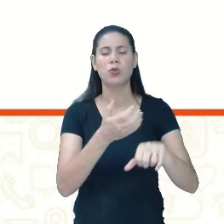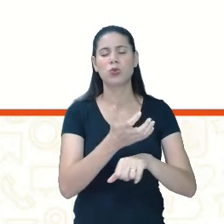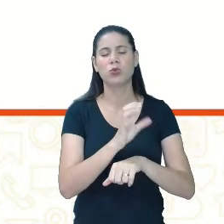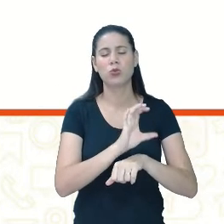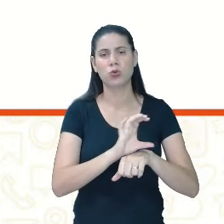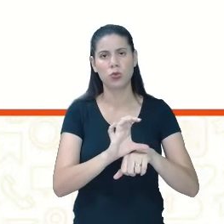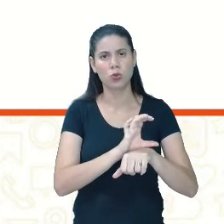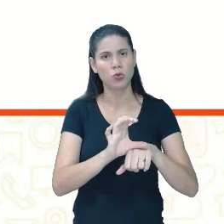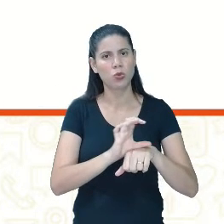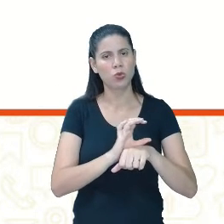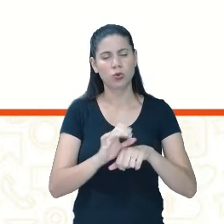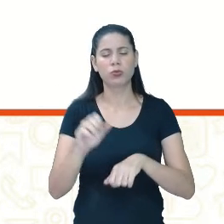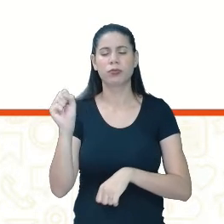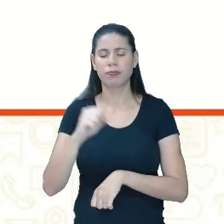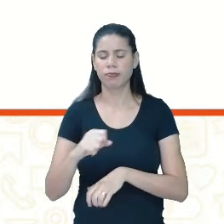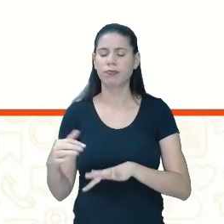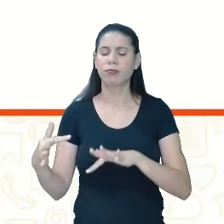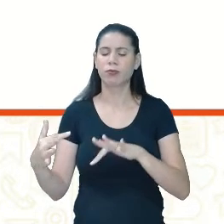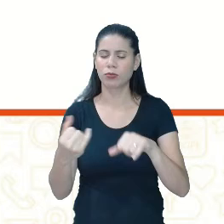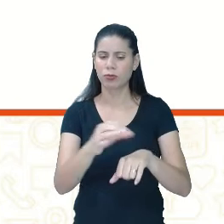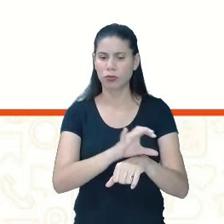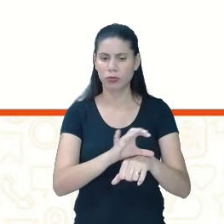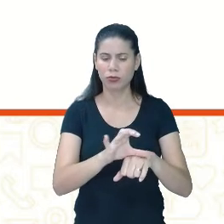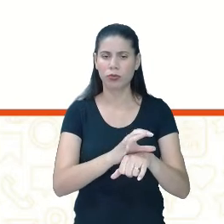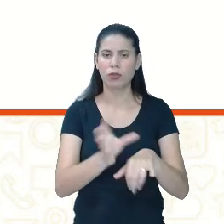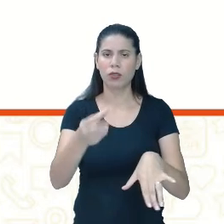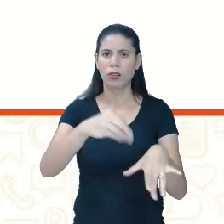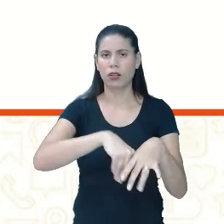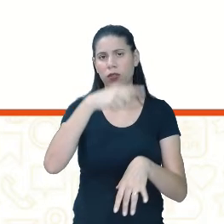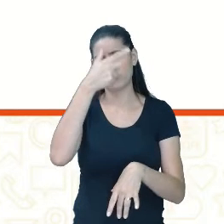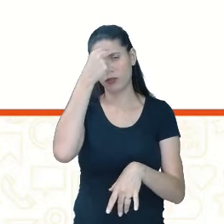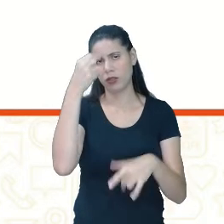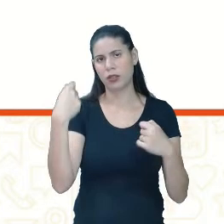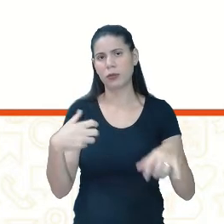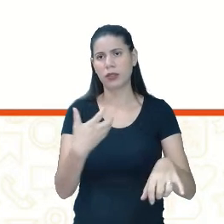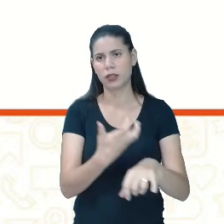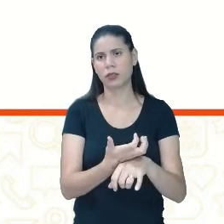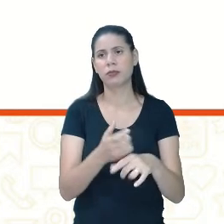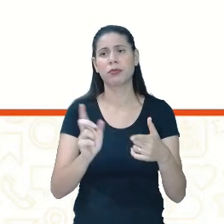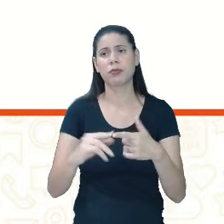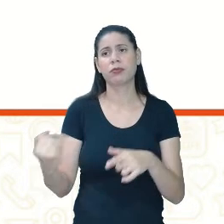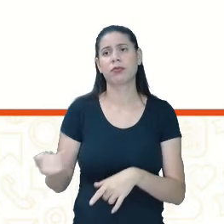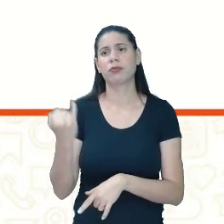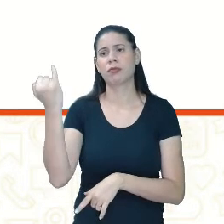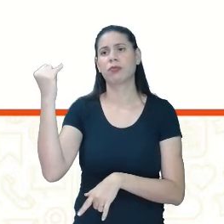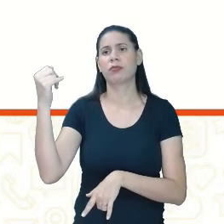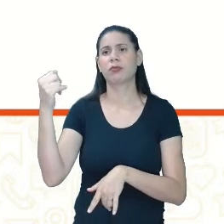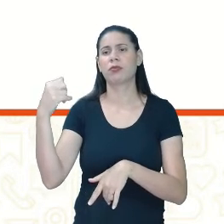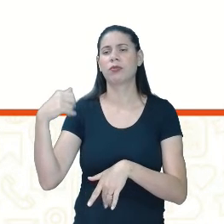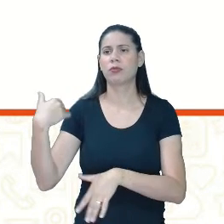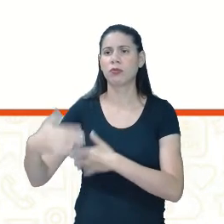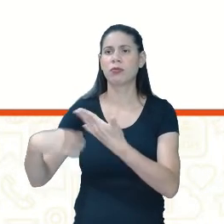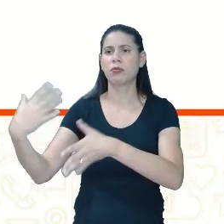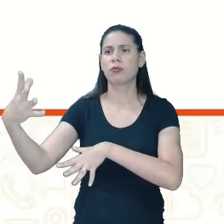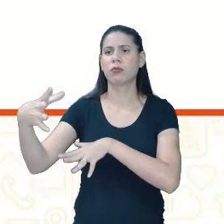A importância do professor no processo de inclusão e as formações continuadas.